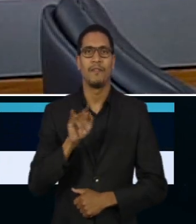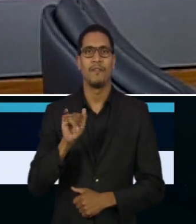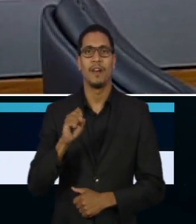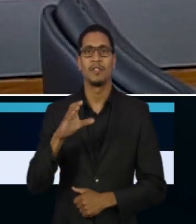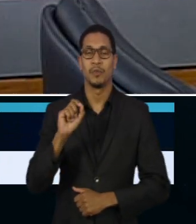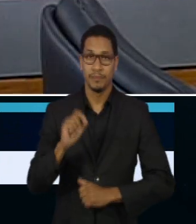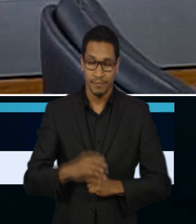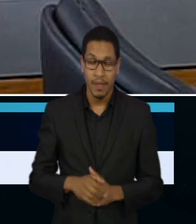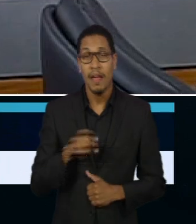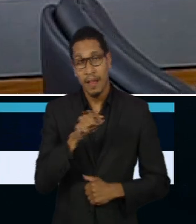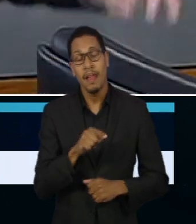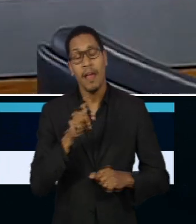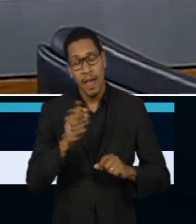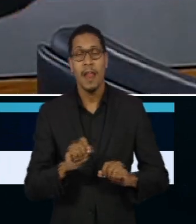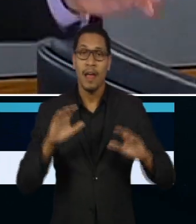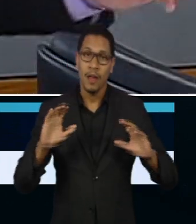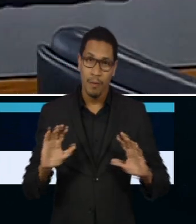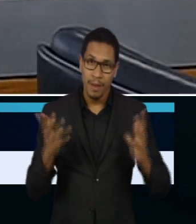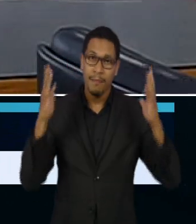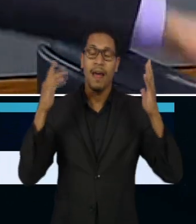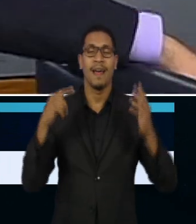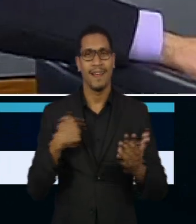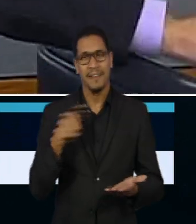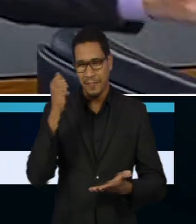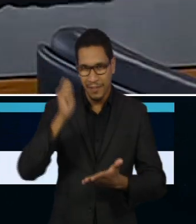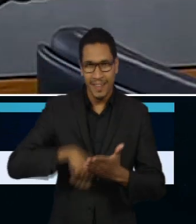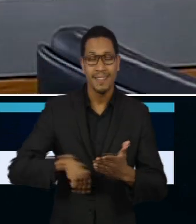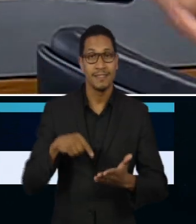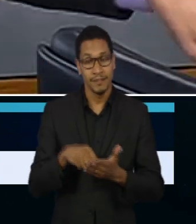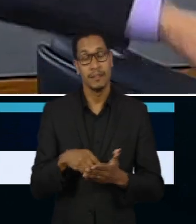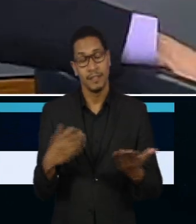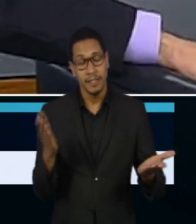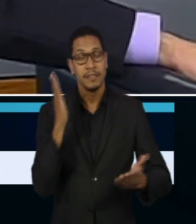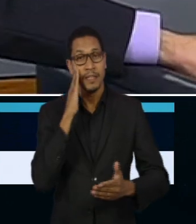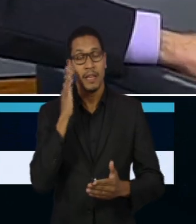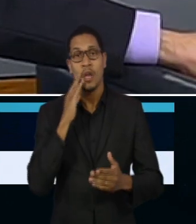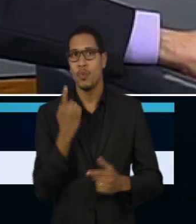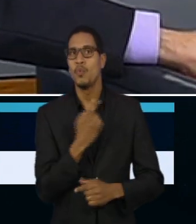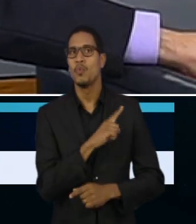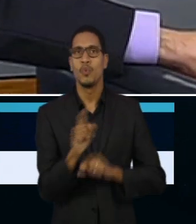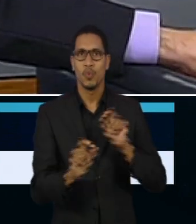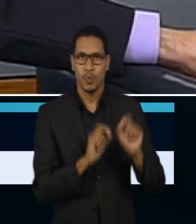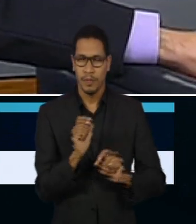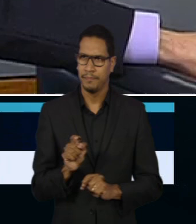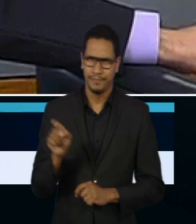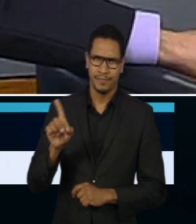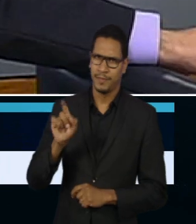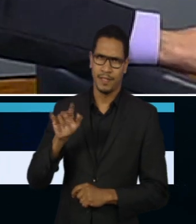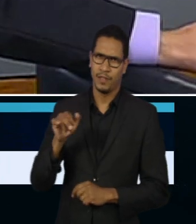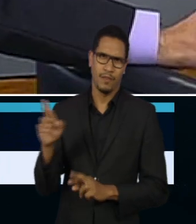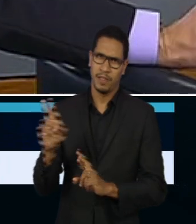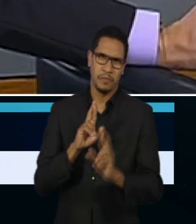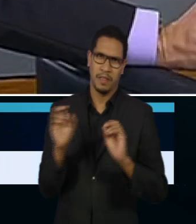foi para celebrar o contrato. E para encerrar de vez, senhor presidente, eu sei que o senhor Danilo não irá responder.